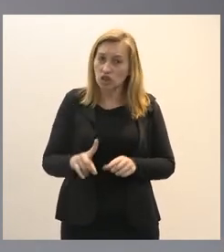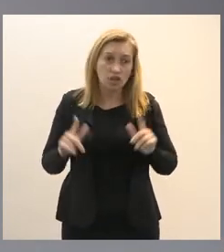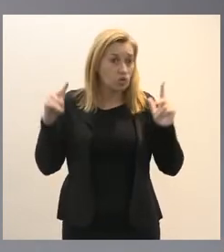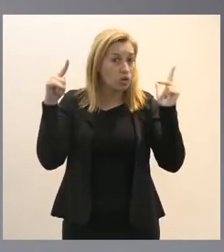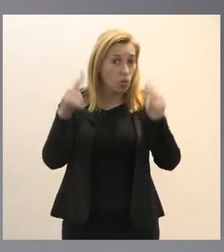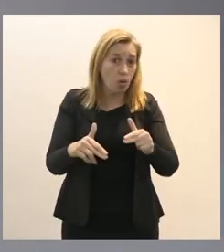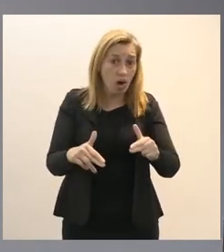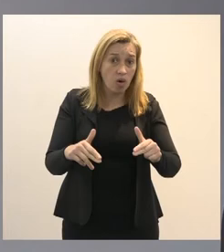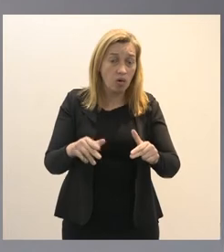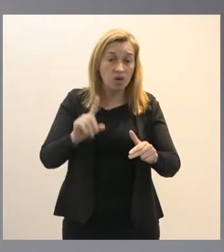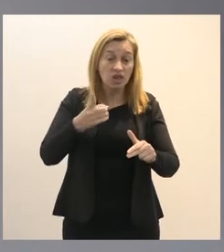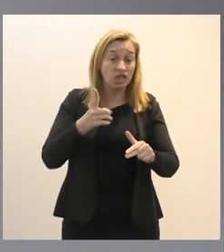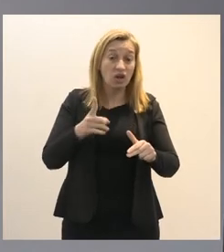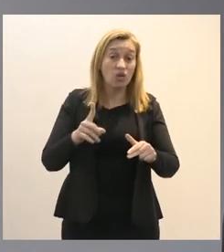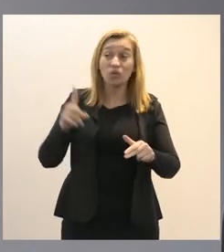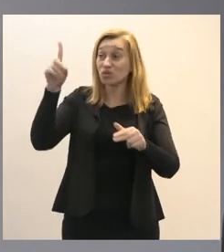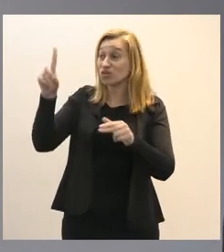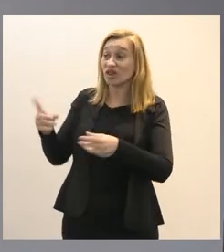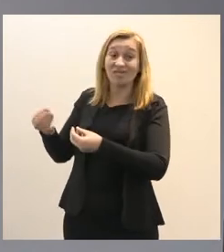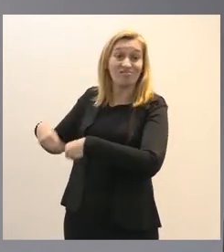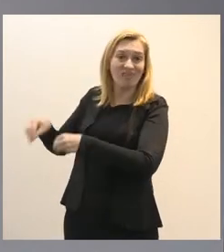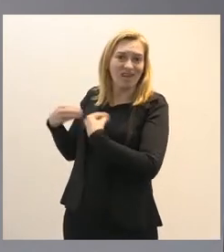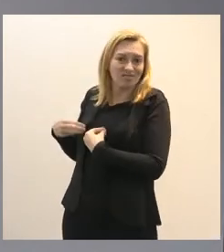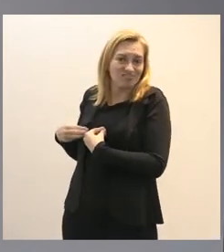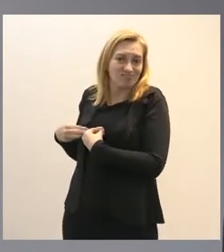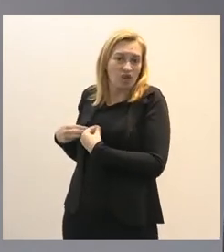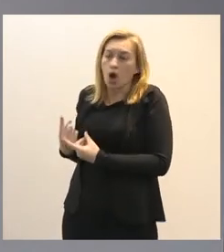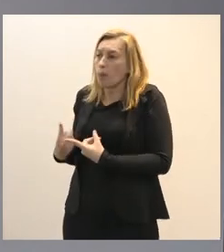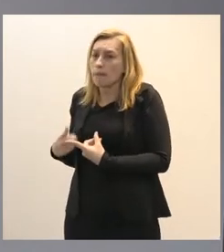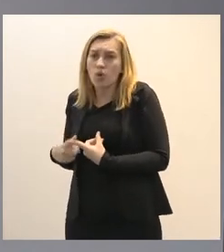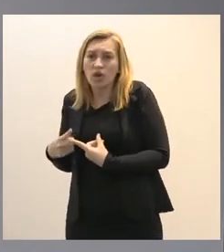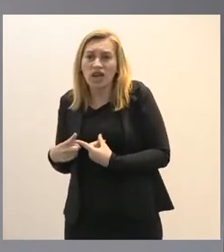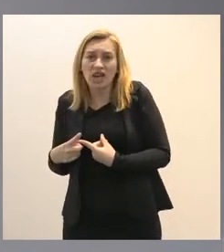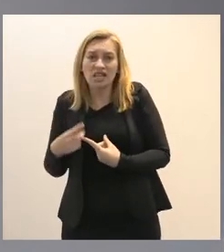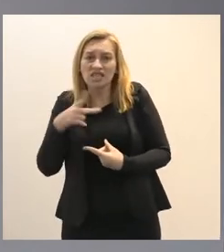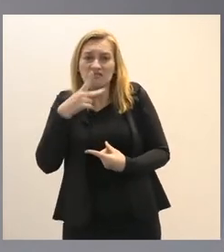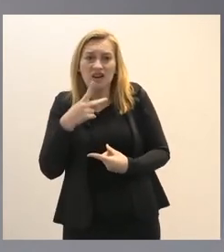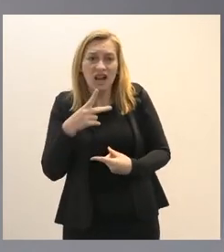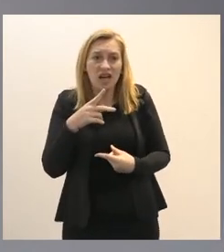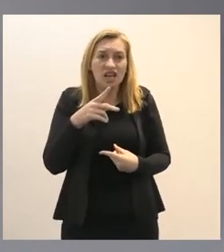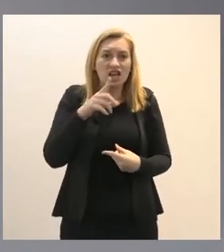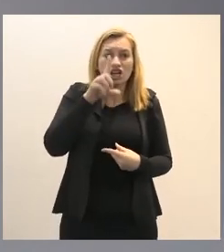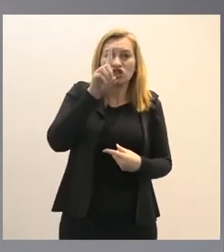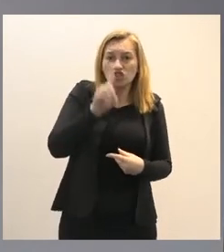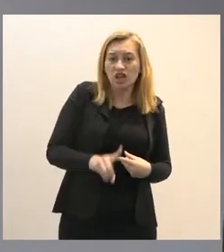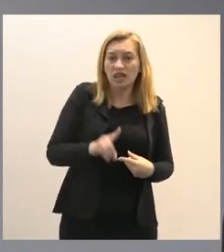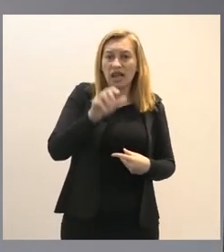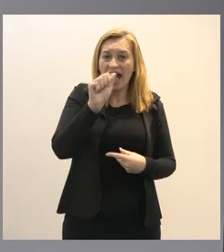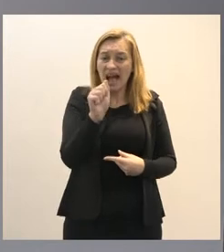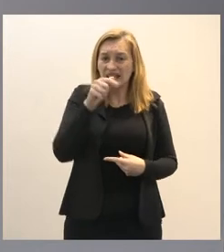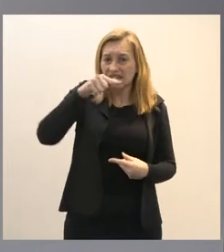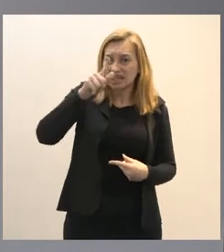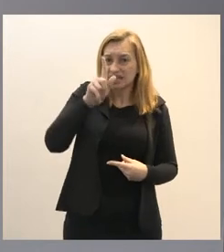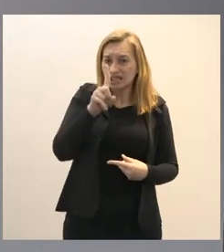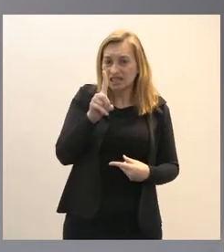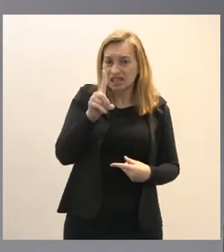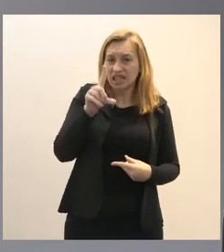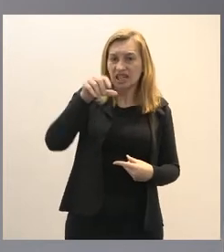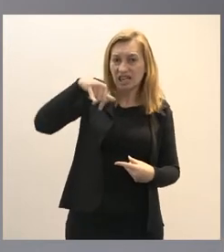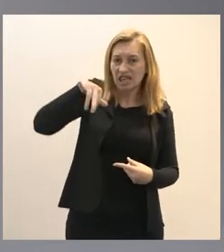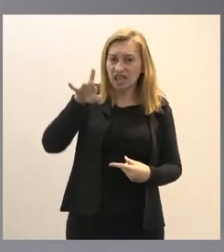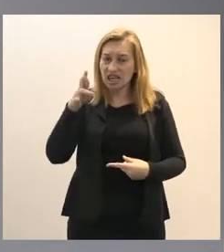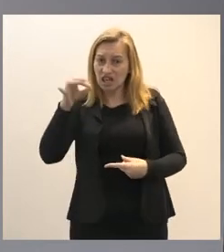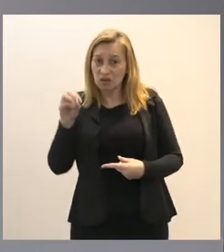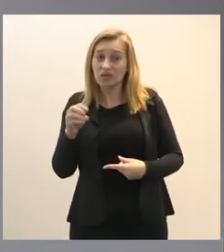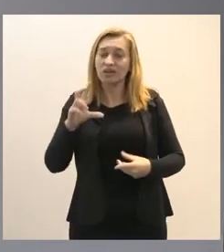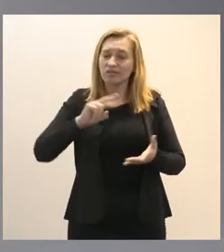não os direitos adquiridos porque essa expressão direito adquirido tem um sentido conhecido